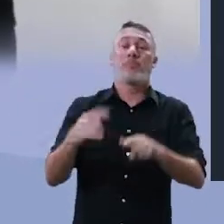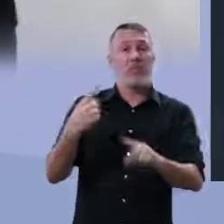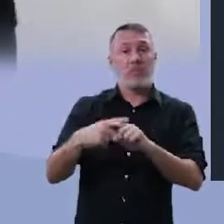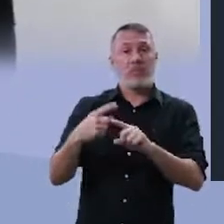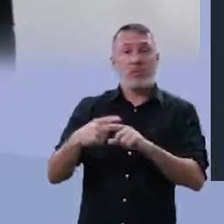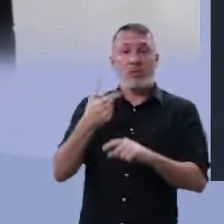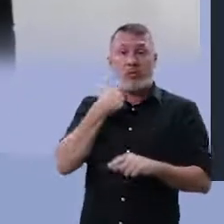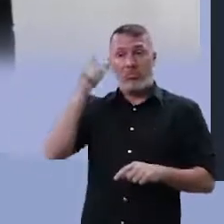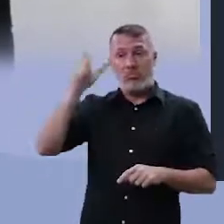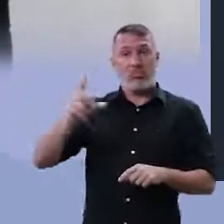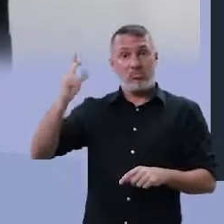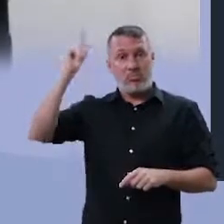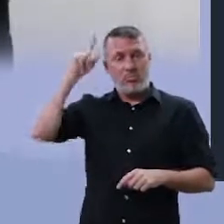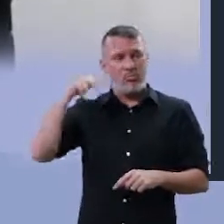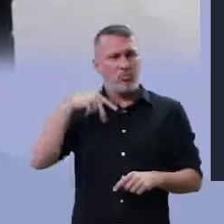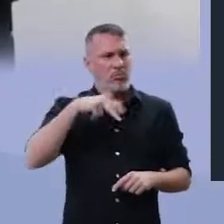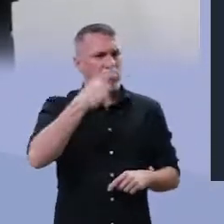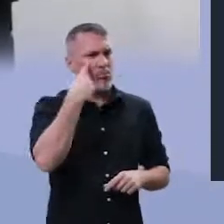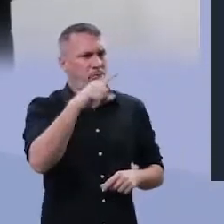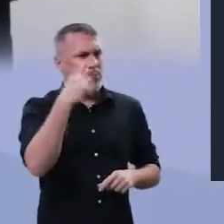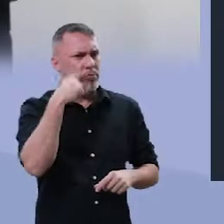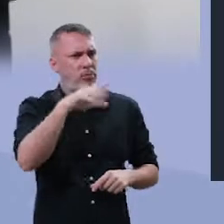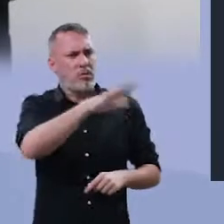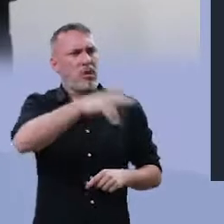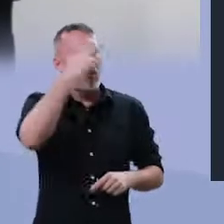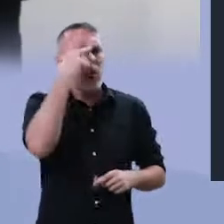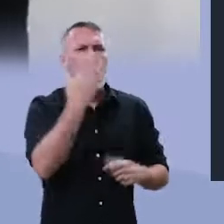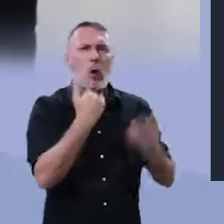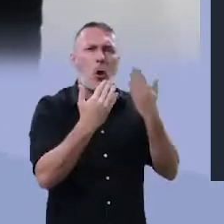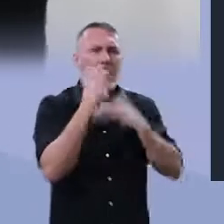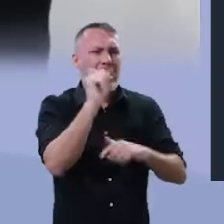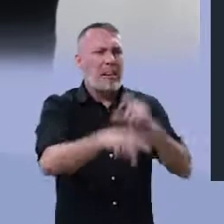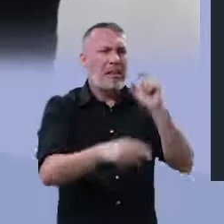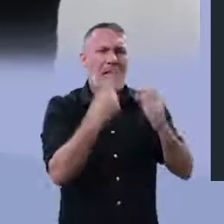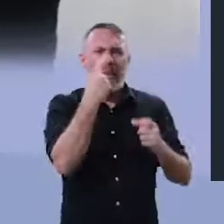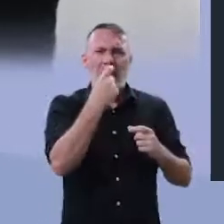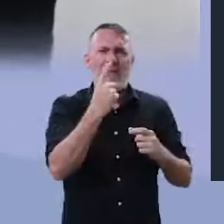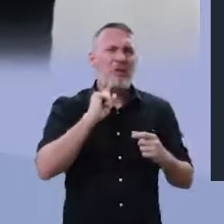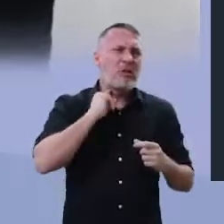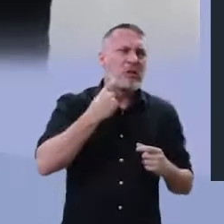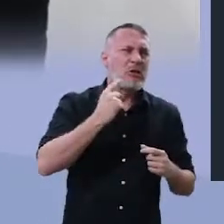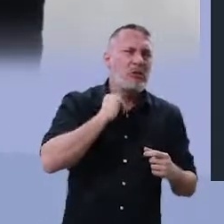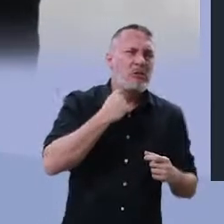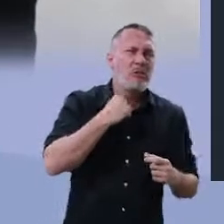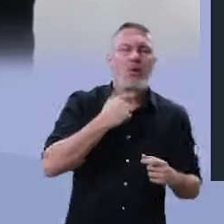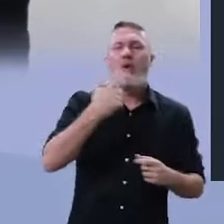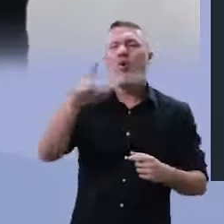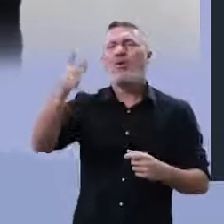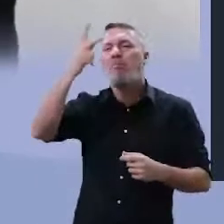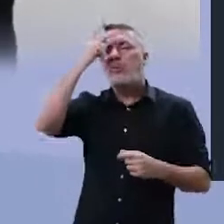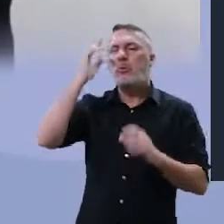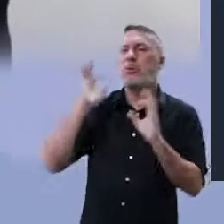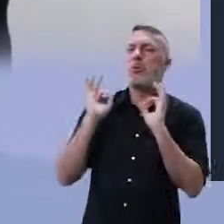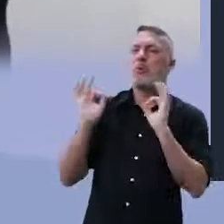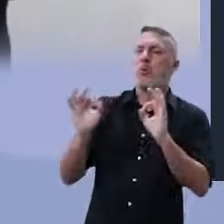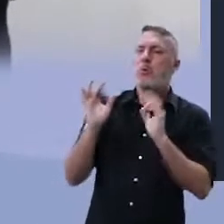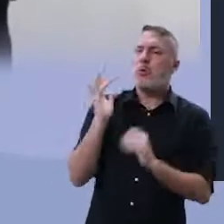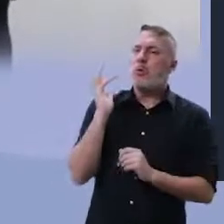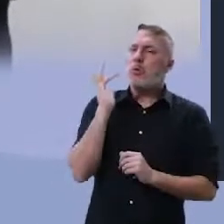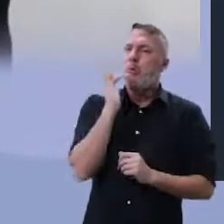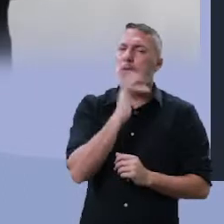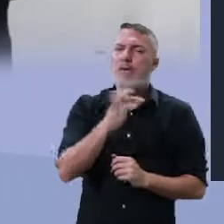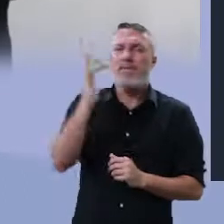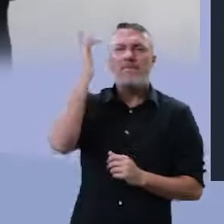no meio dos dejetos, comendo lixo, enquanto outros se alimentam de alimentos tão bons,